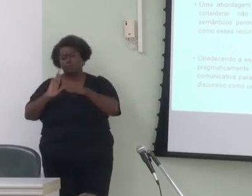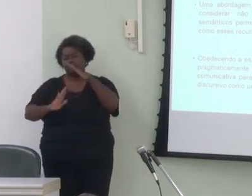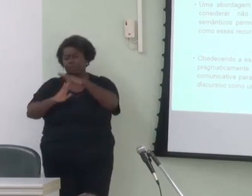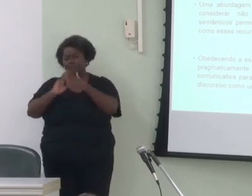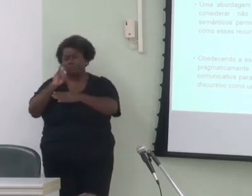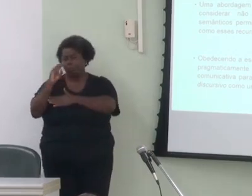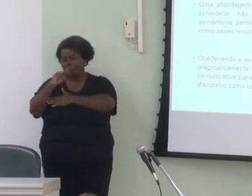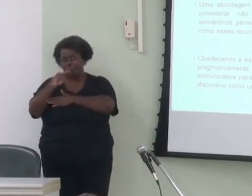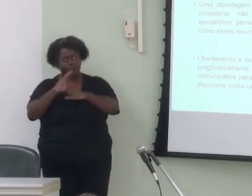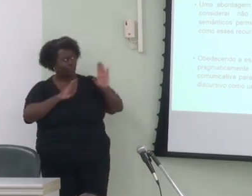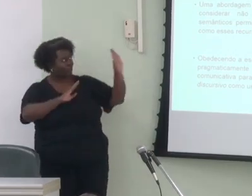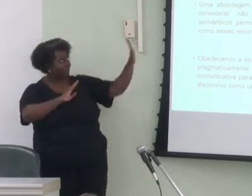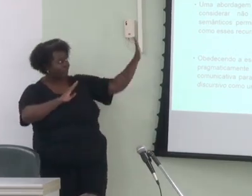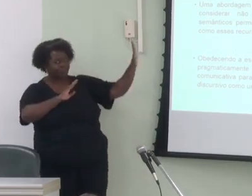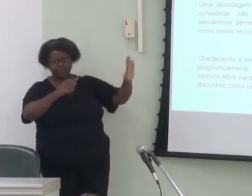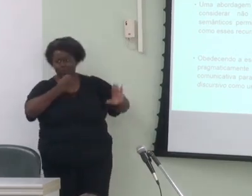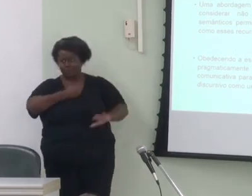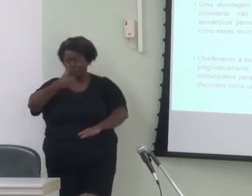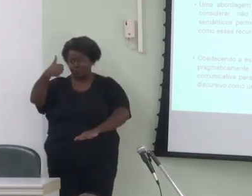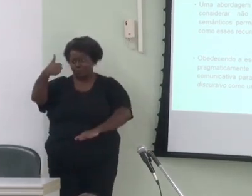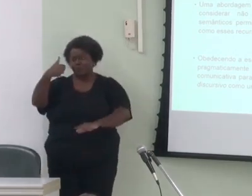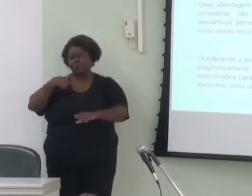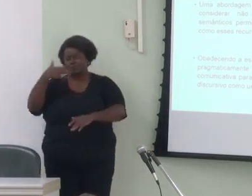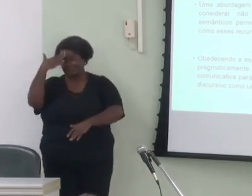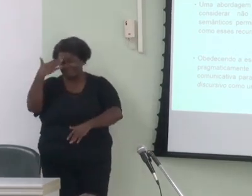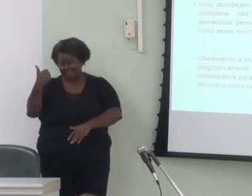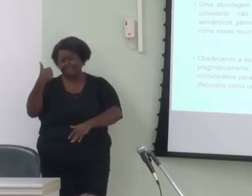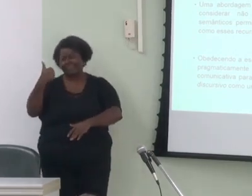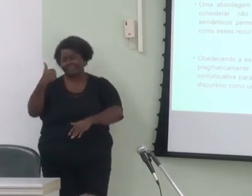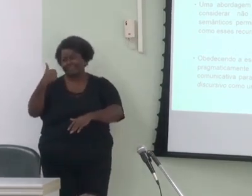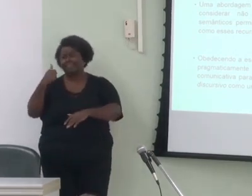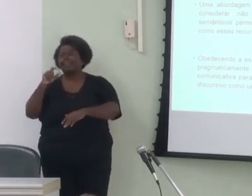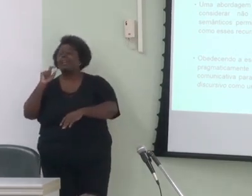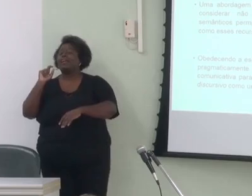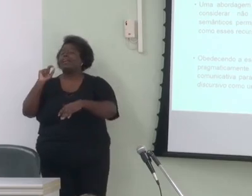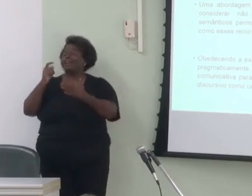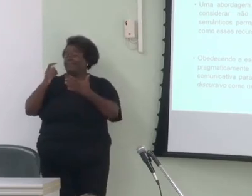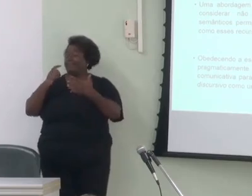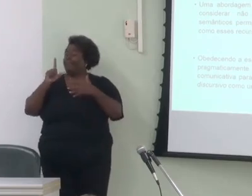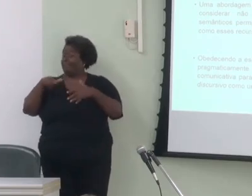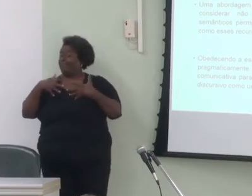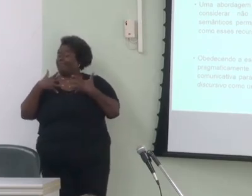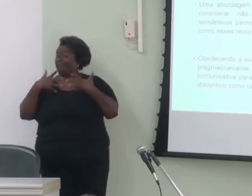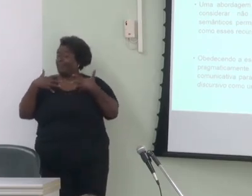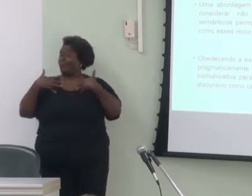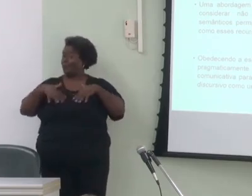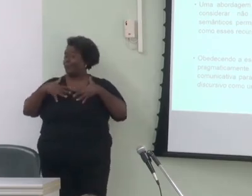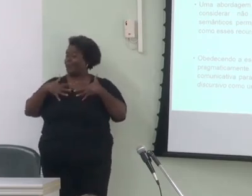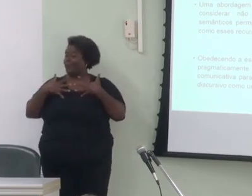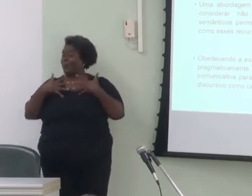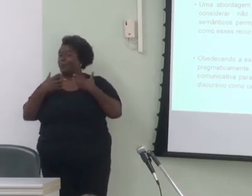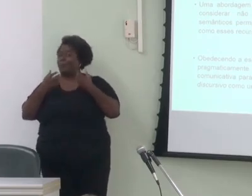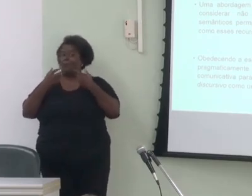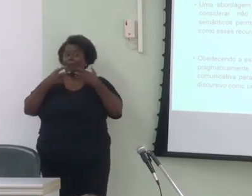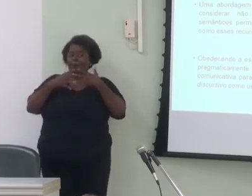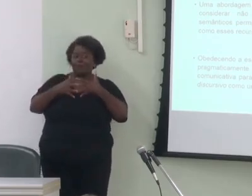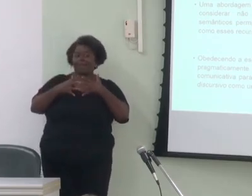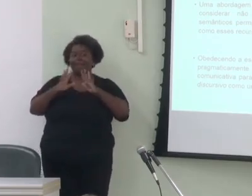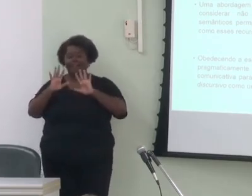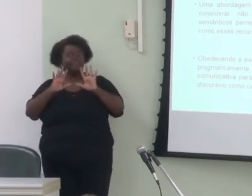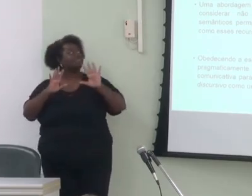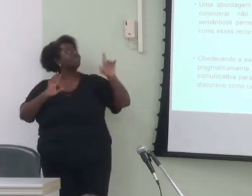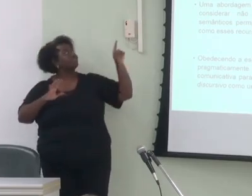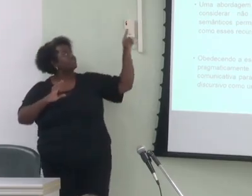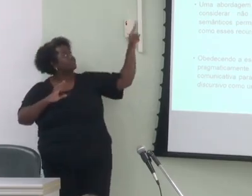minutos com essa parte. Eu sei que é árdua para quem é do modelo, árdua para quem não é do modelo. Uma